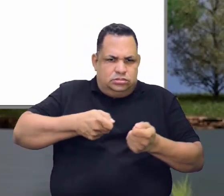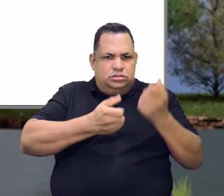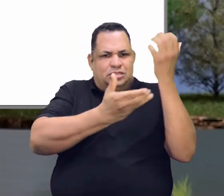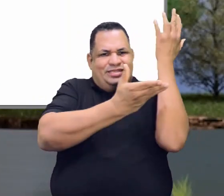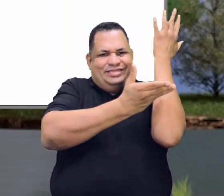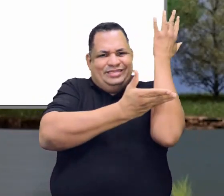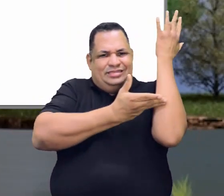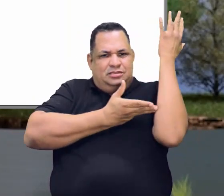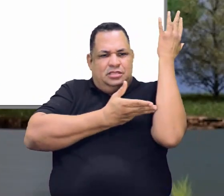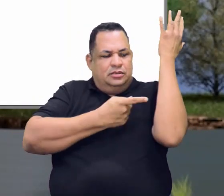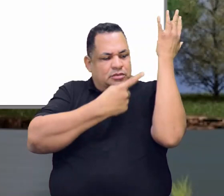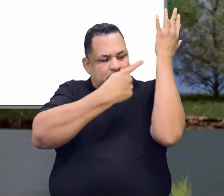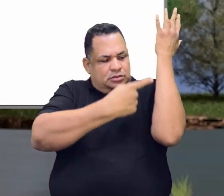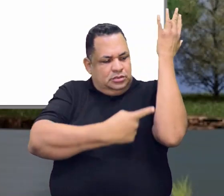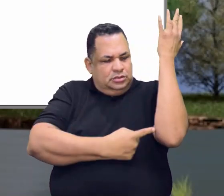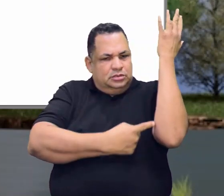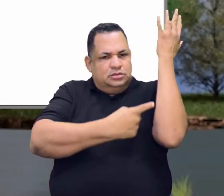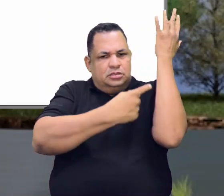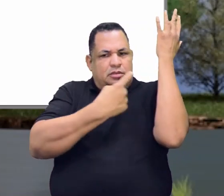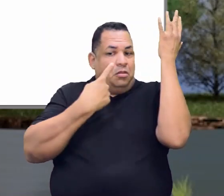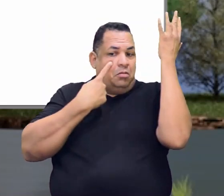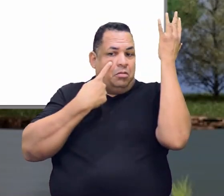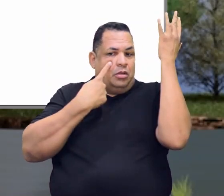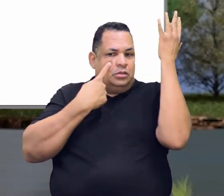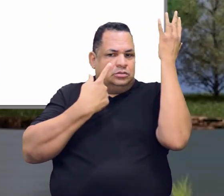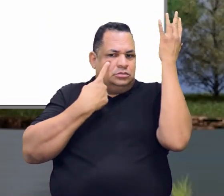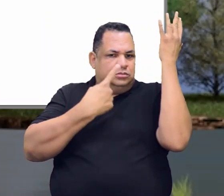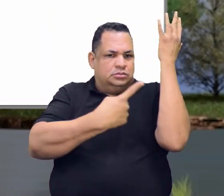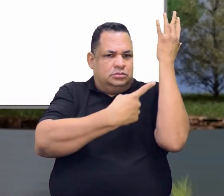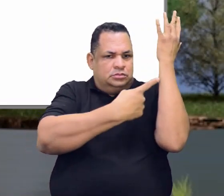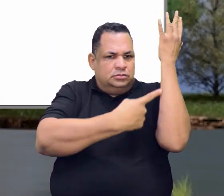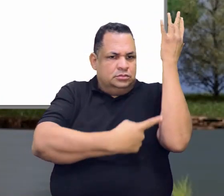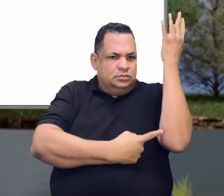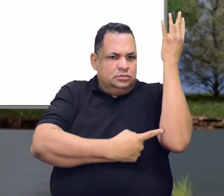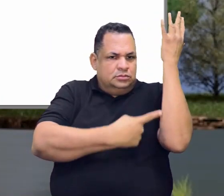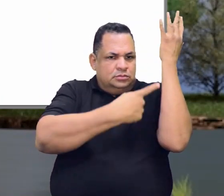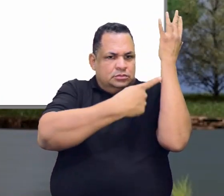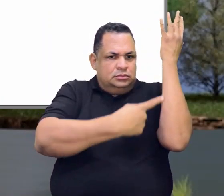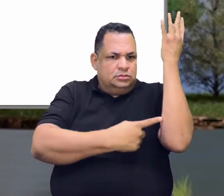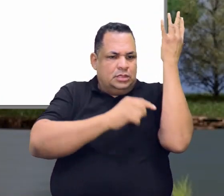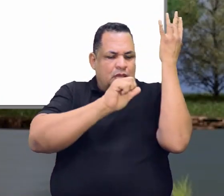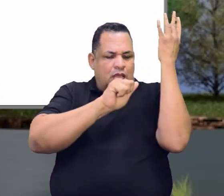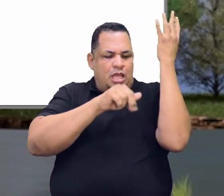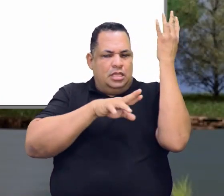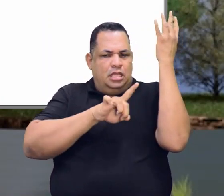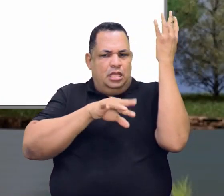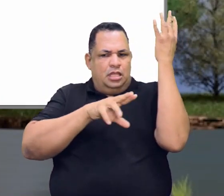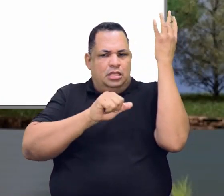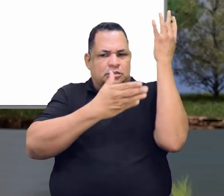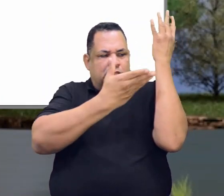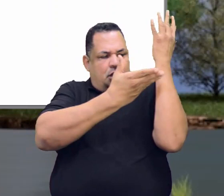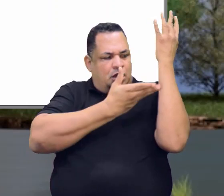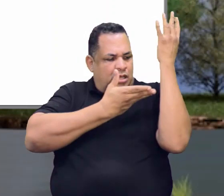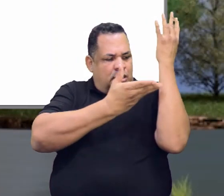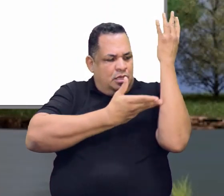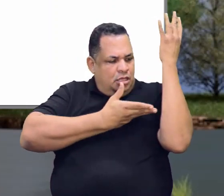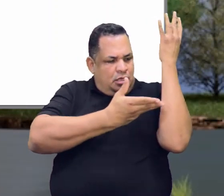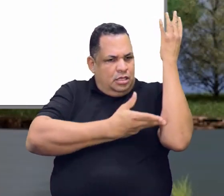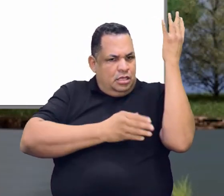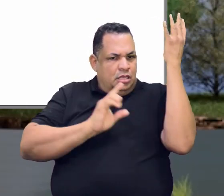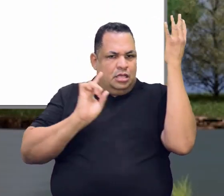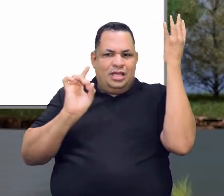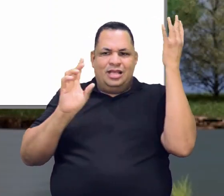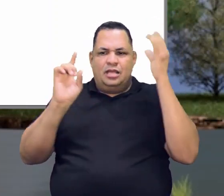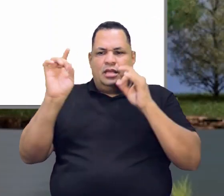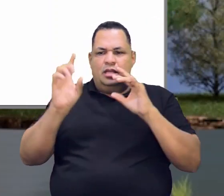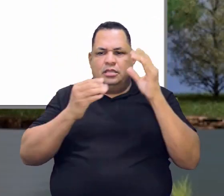da árvore. Nítida. Então, a digital que é chamada de anéis da árvore. Então, cada